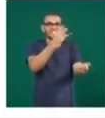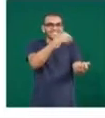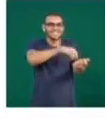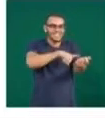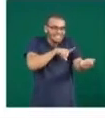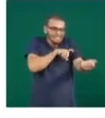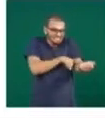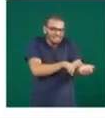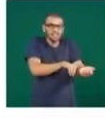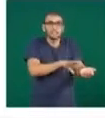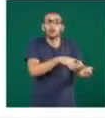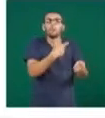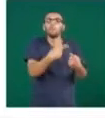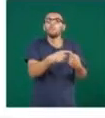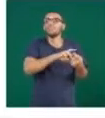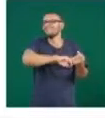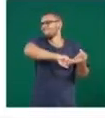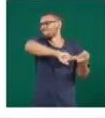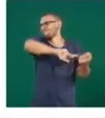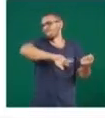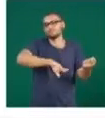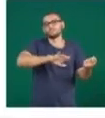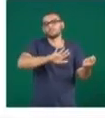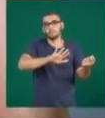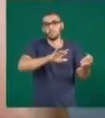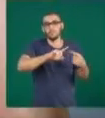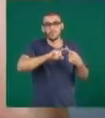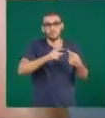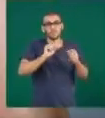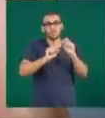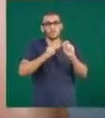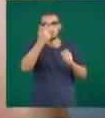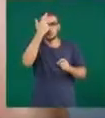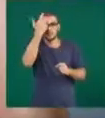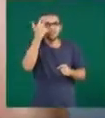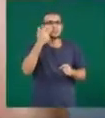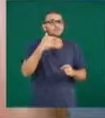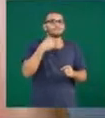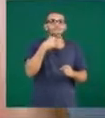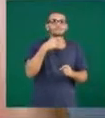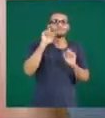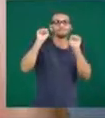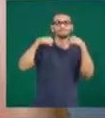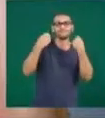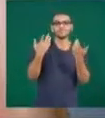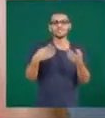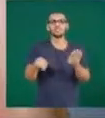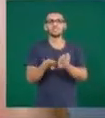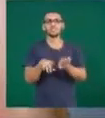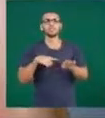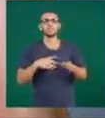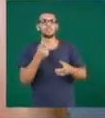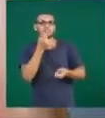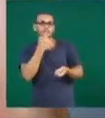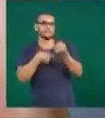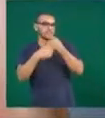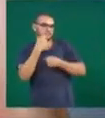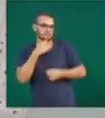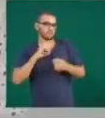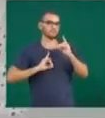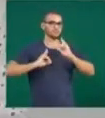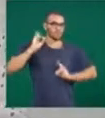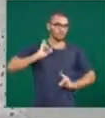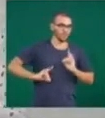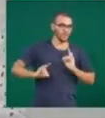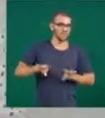trombose tem diversas causas, mas principalmente sedentarismo, uso de hormônio, de anticoncepcional,